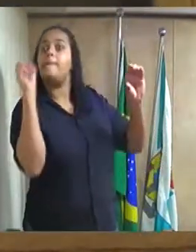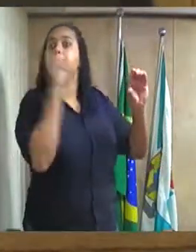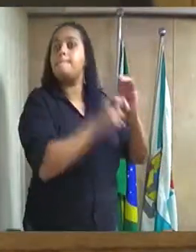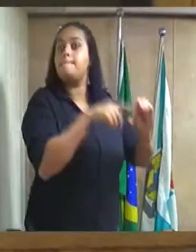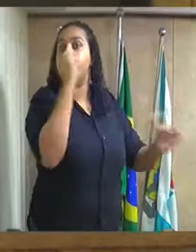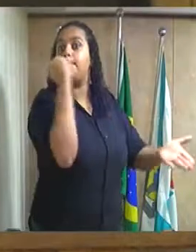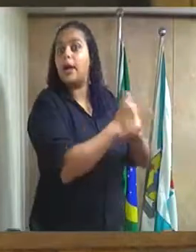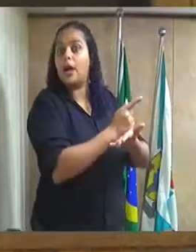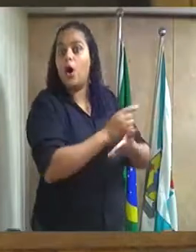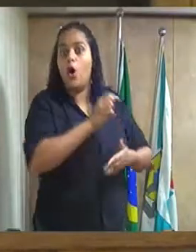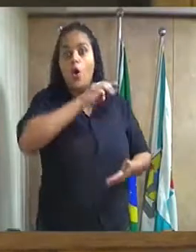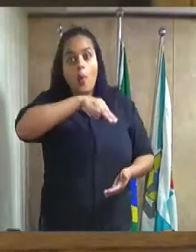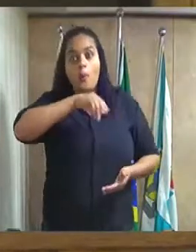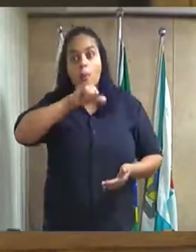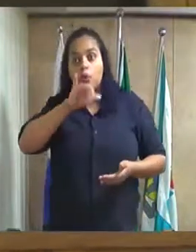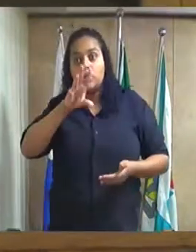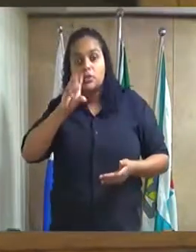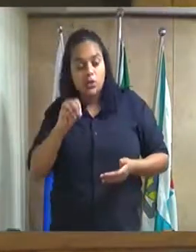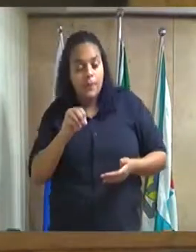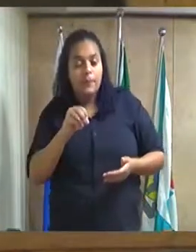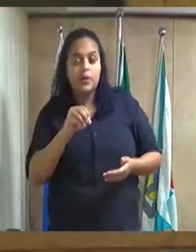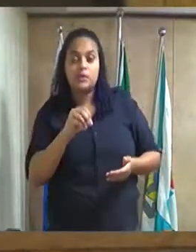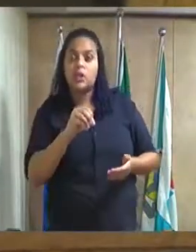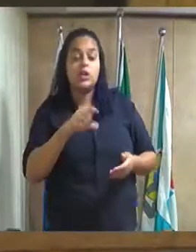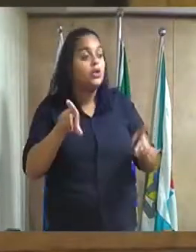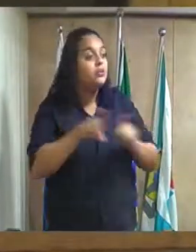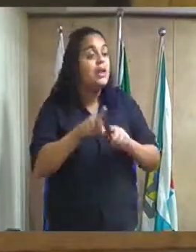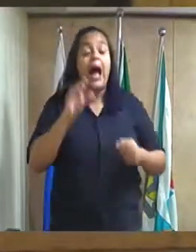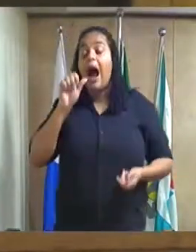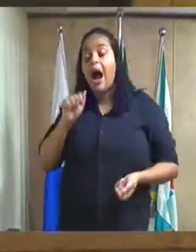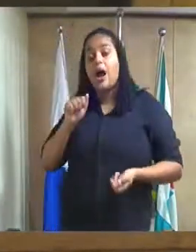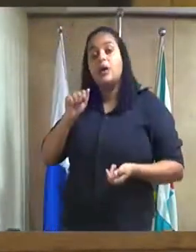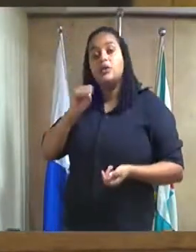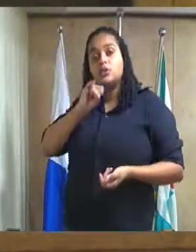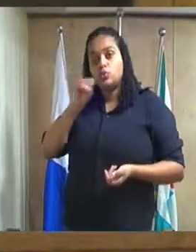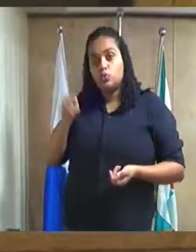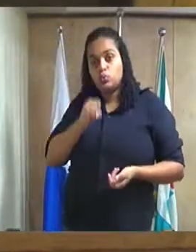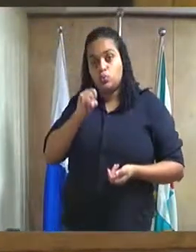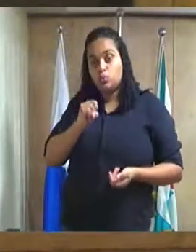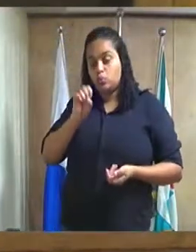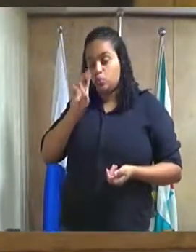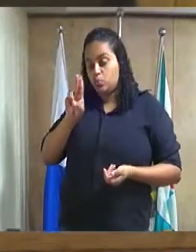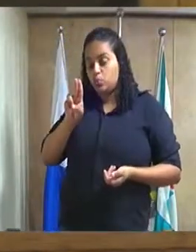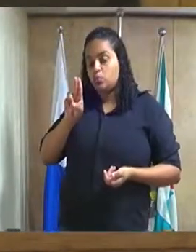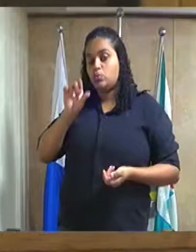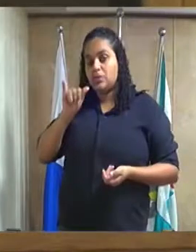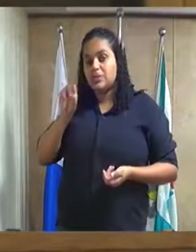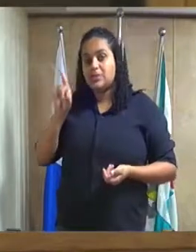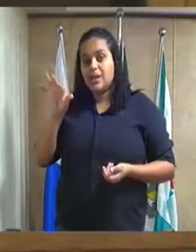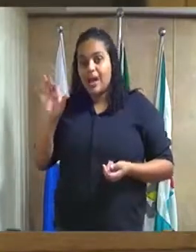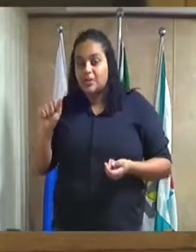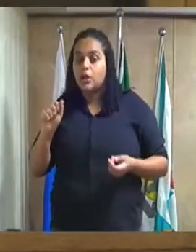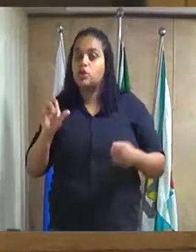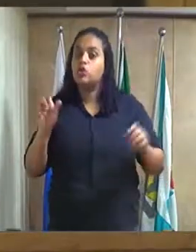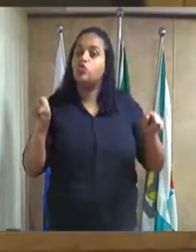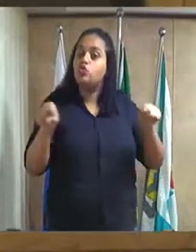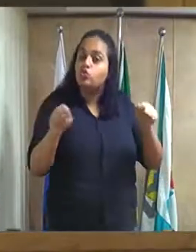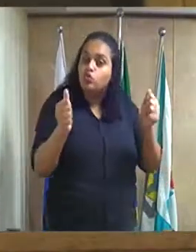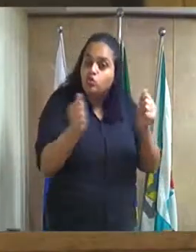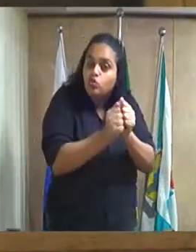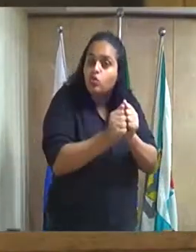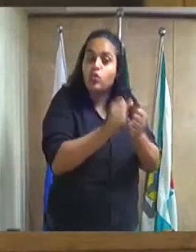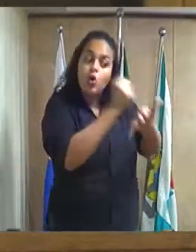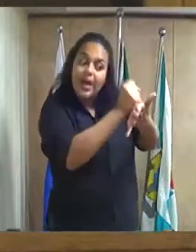delas estão ajuizadas e a outra metade nem ajuizada nem notificada ao cartório a cobrança